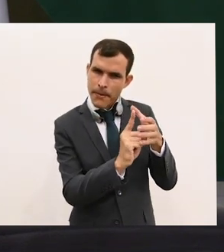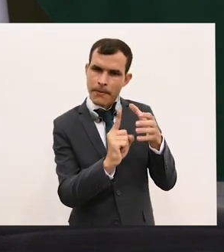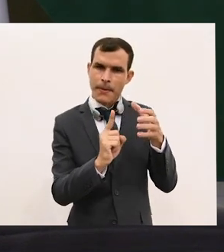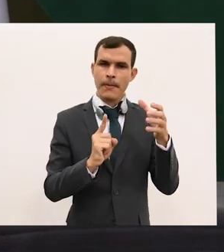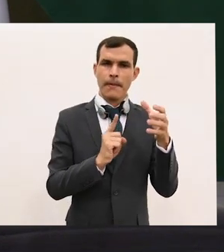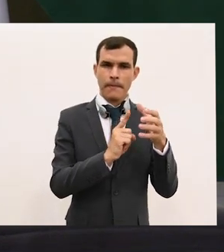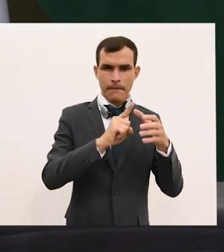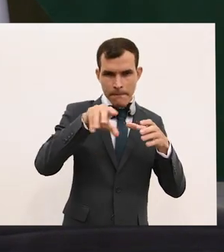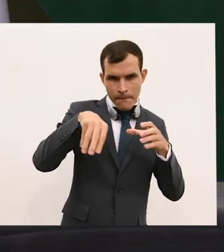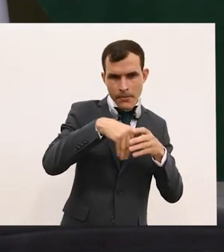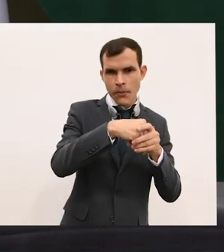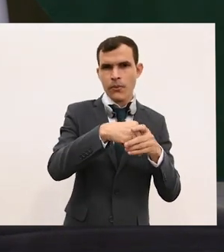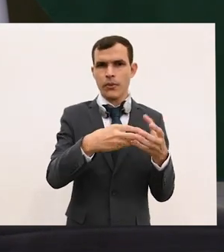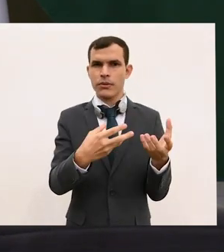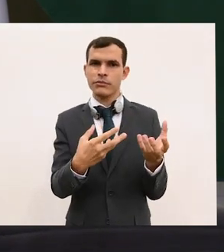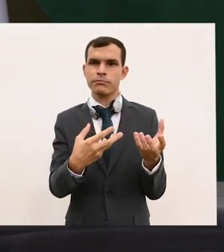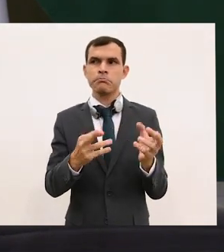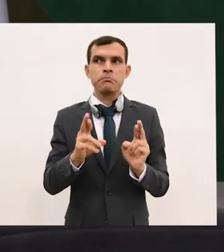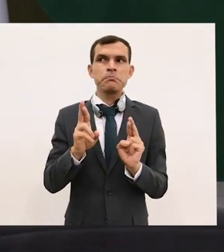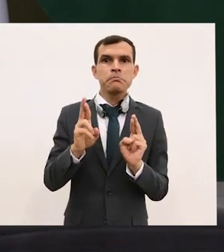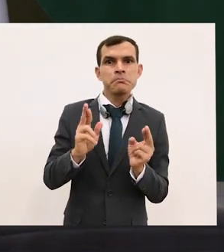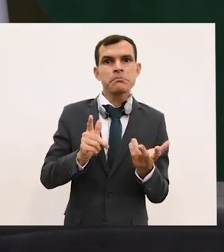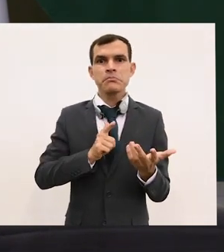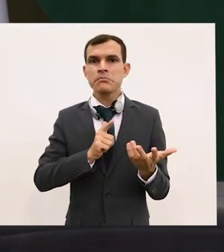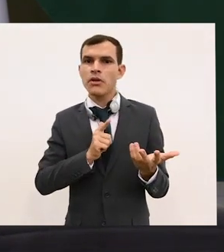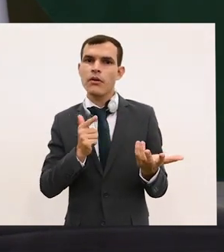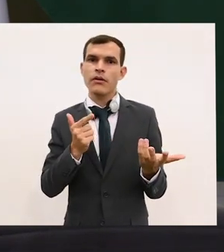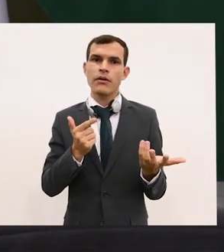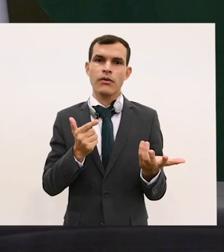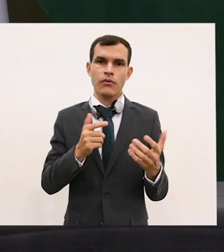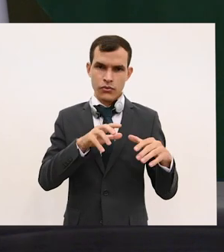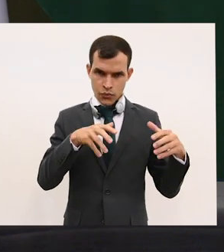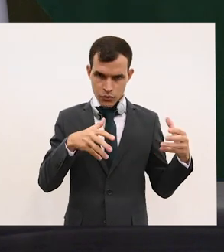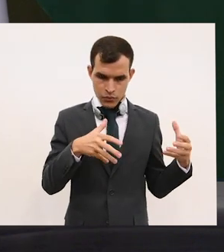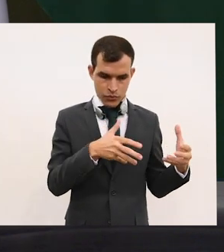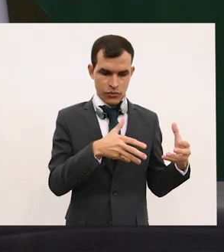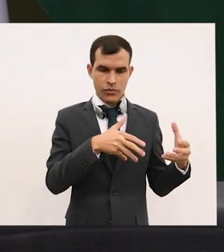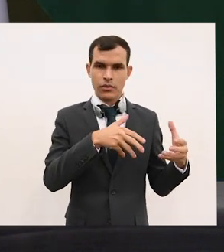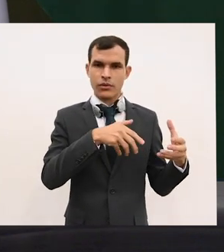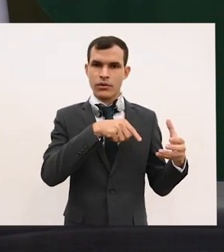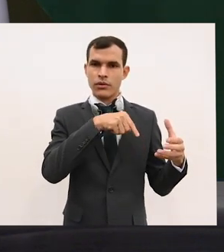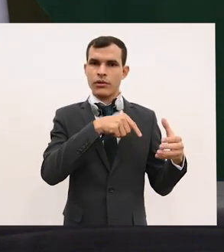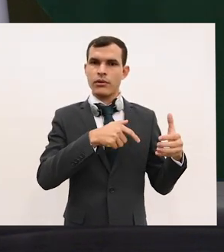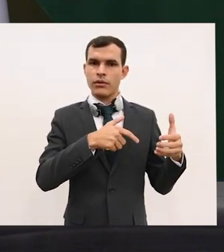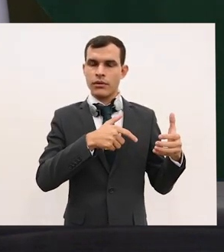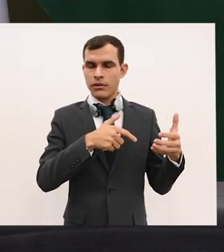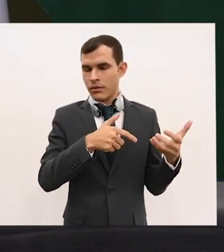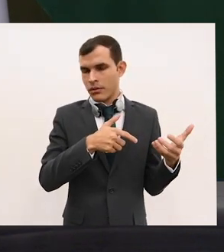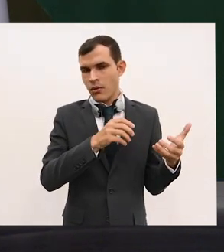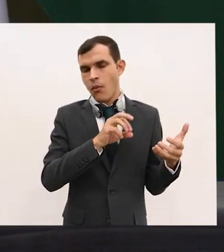Há alguma expectativa de que tenhamos esse órgão funcionando ainda neste ano?